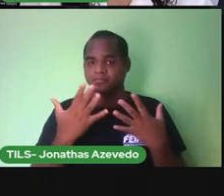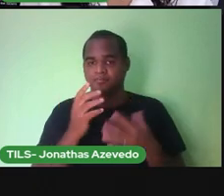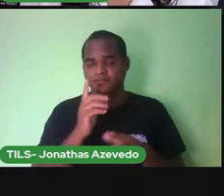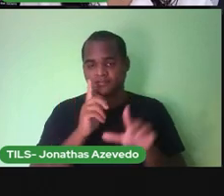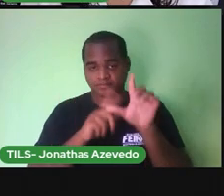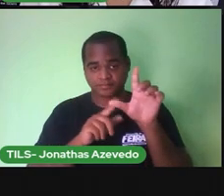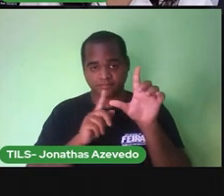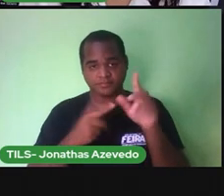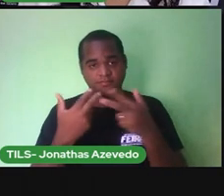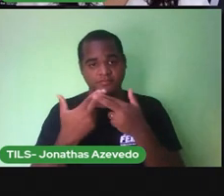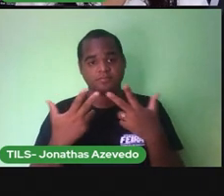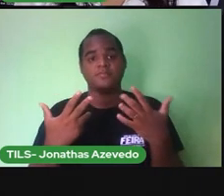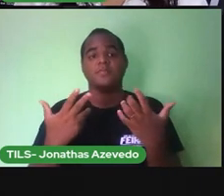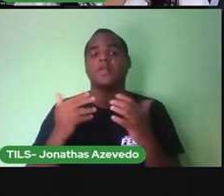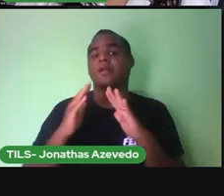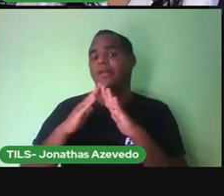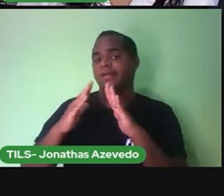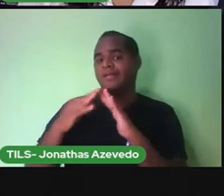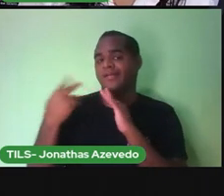na última aula.